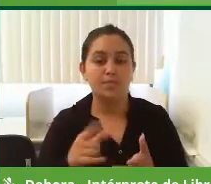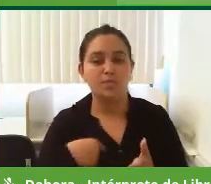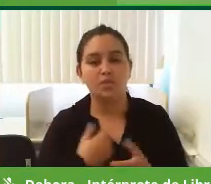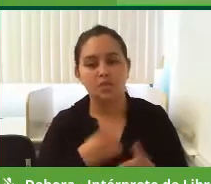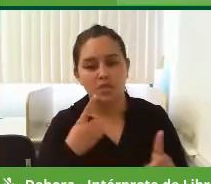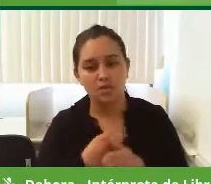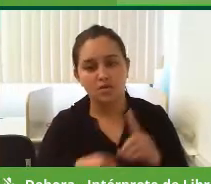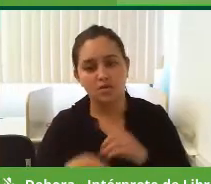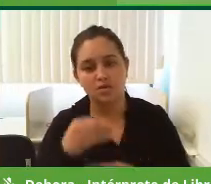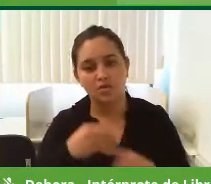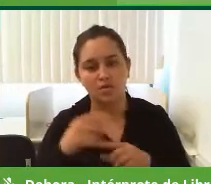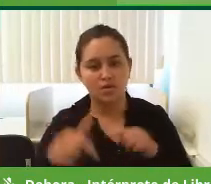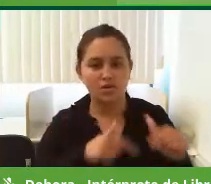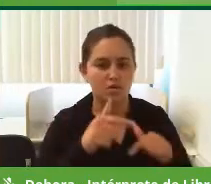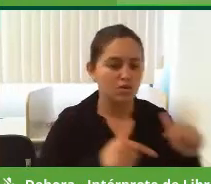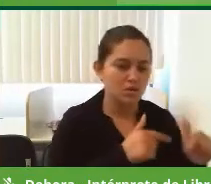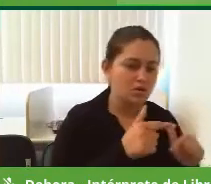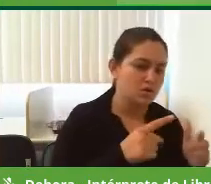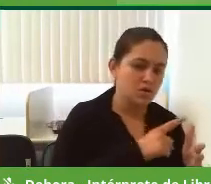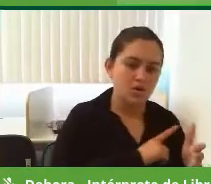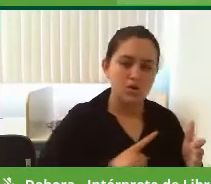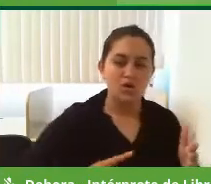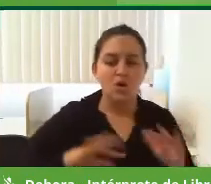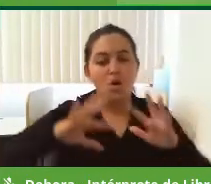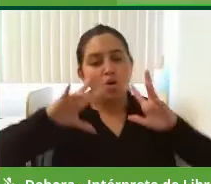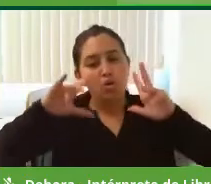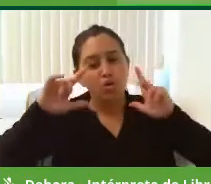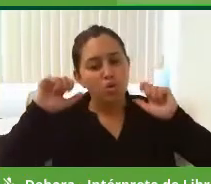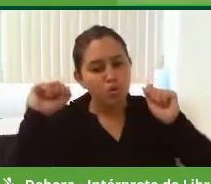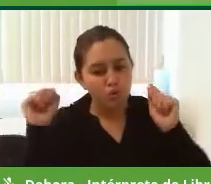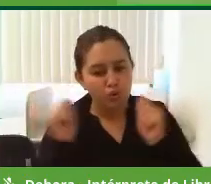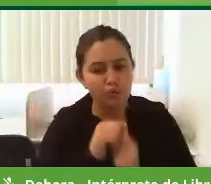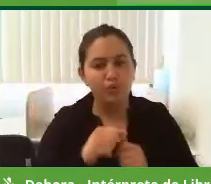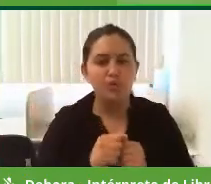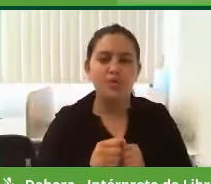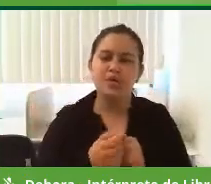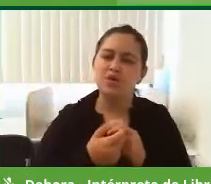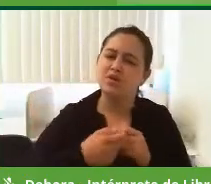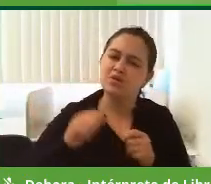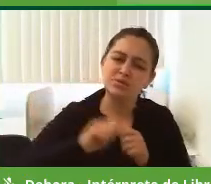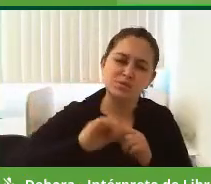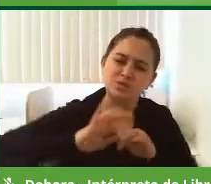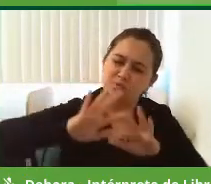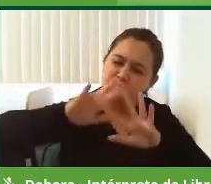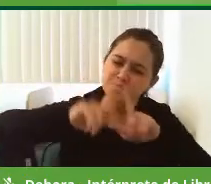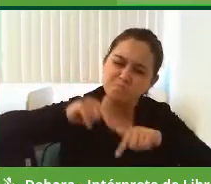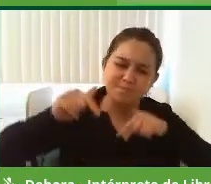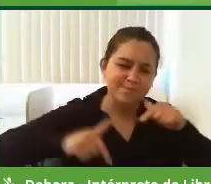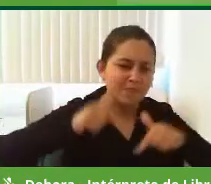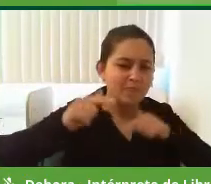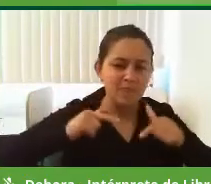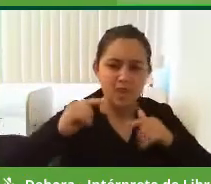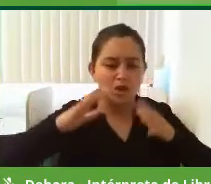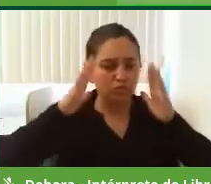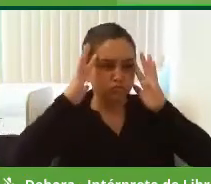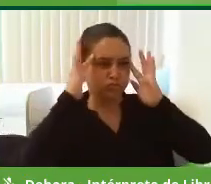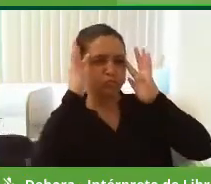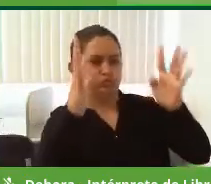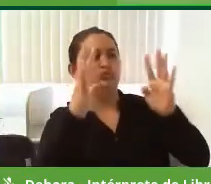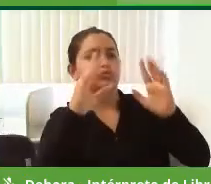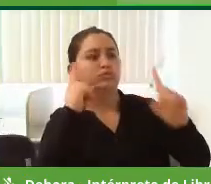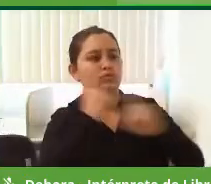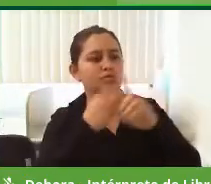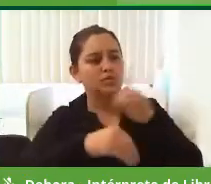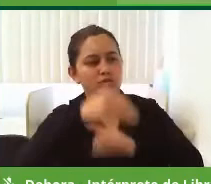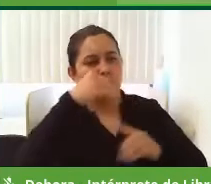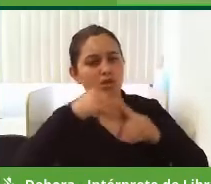trabalhar com os programas de governo social, trabalhar, enfim, fazer todo um trabalho voltado para a sociedade, mas,